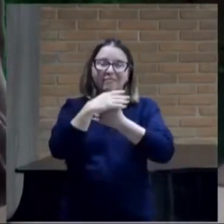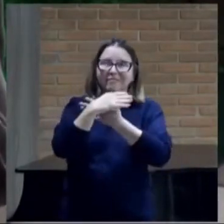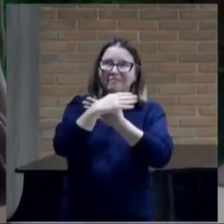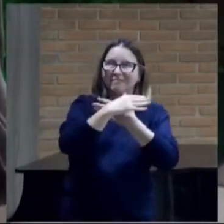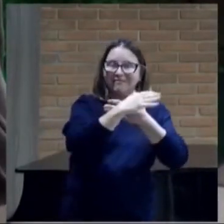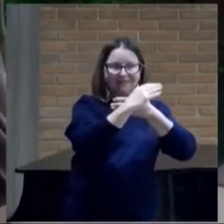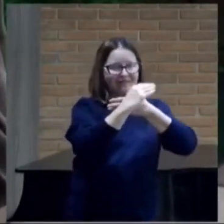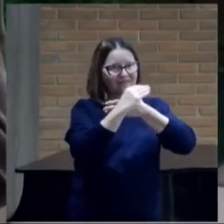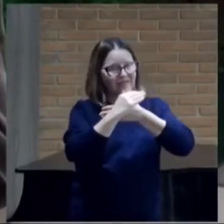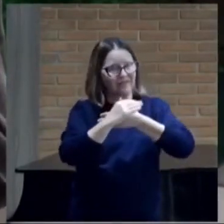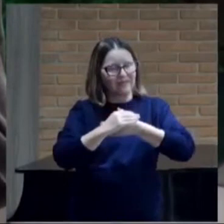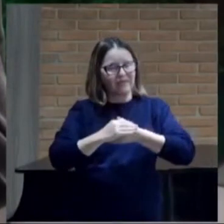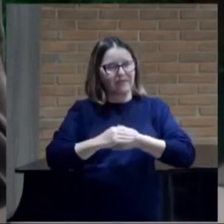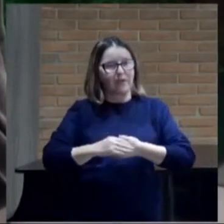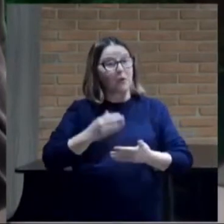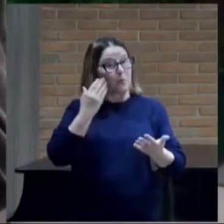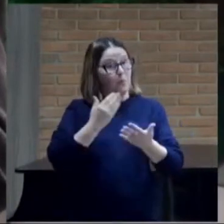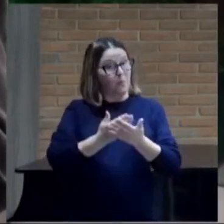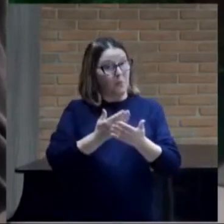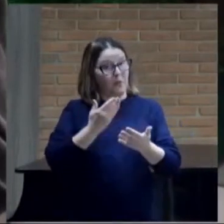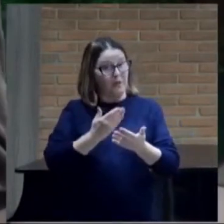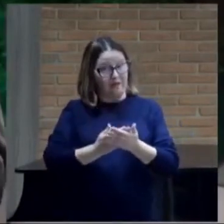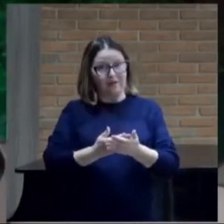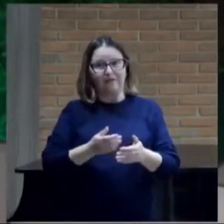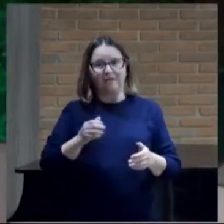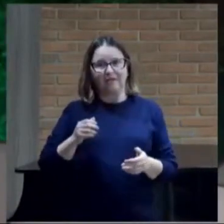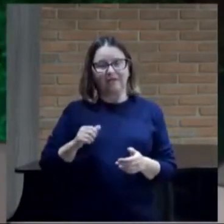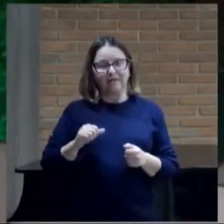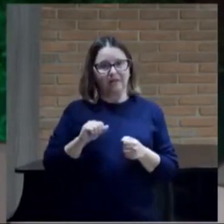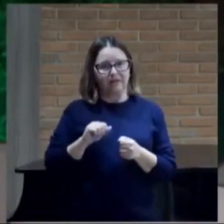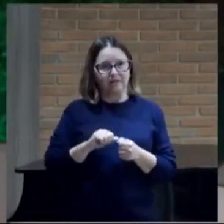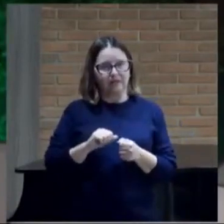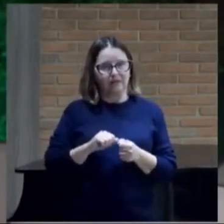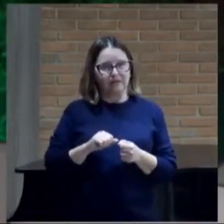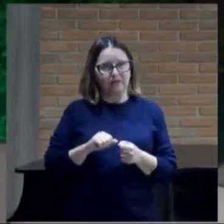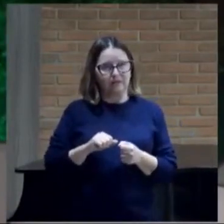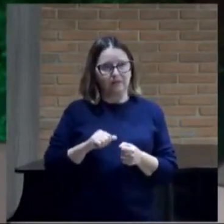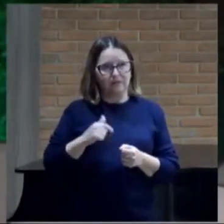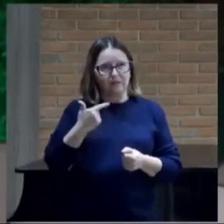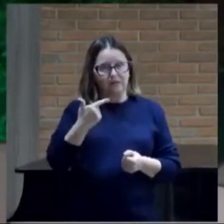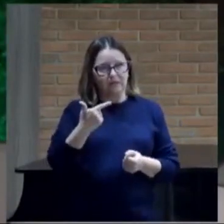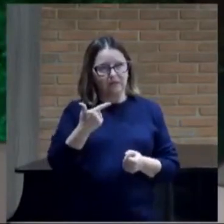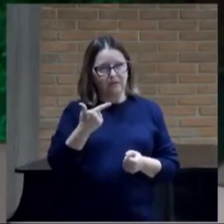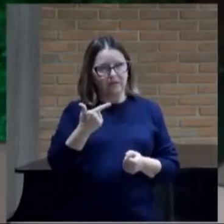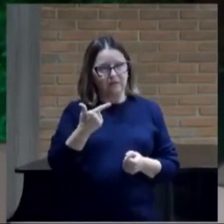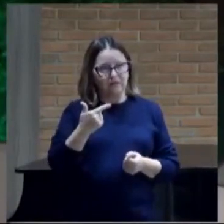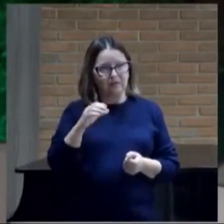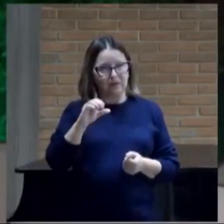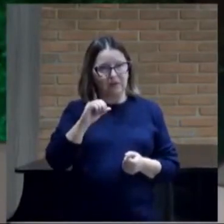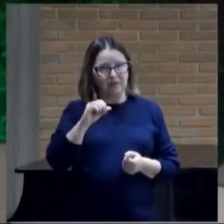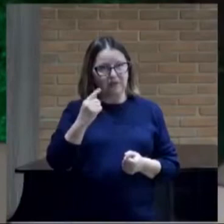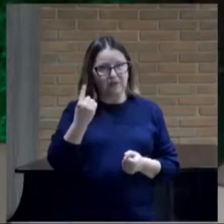Recente estudo feito de 2017